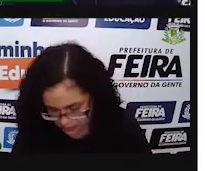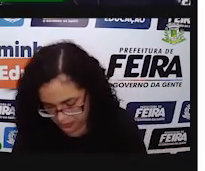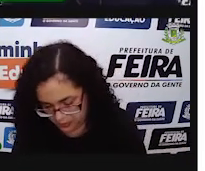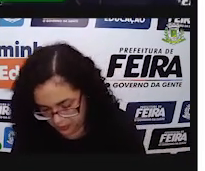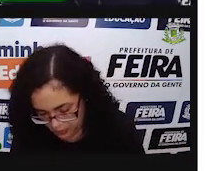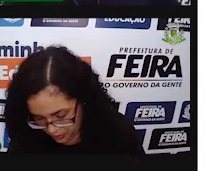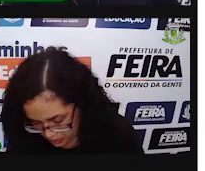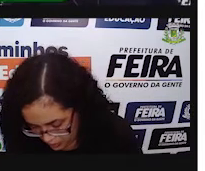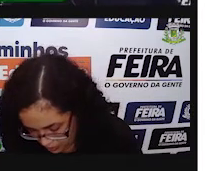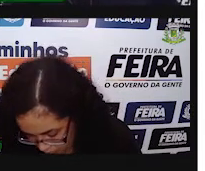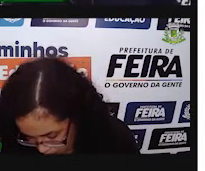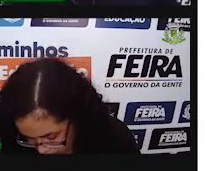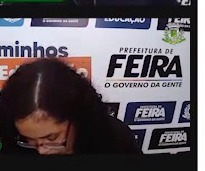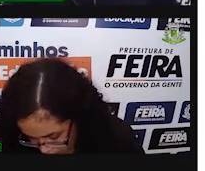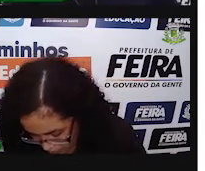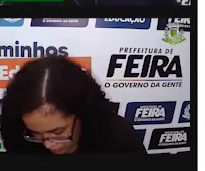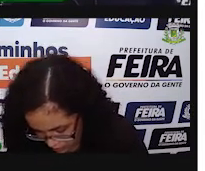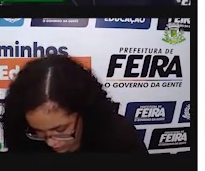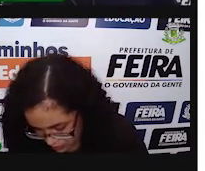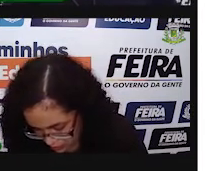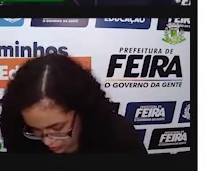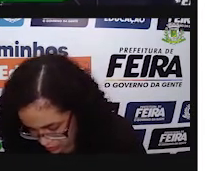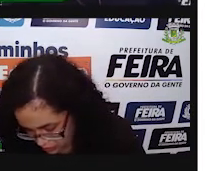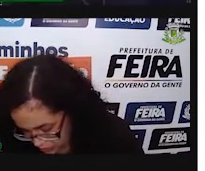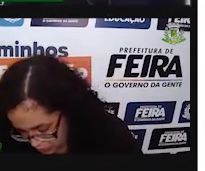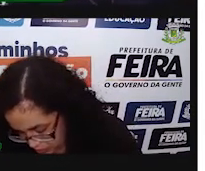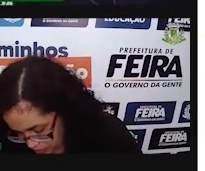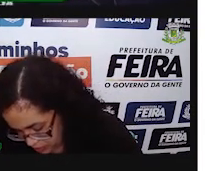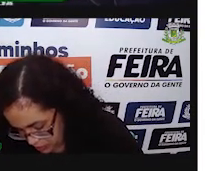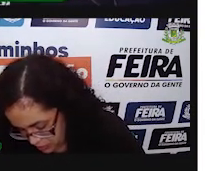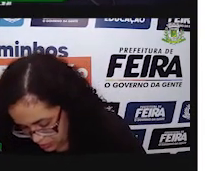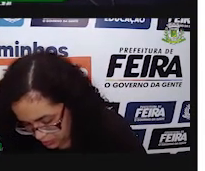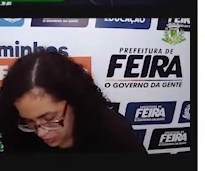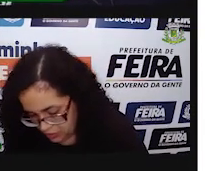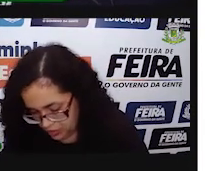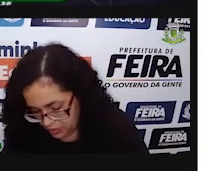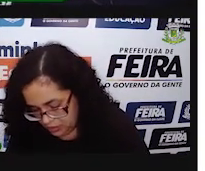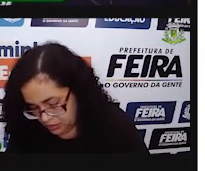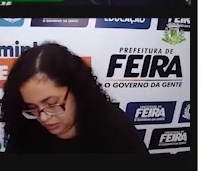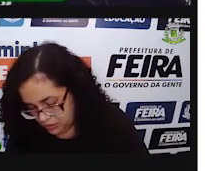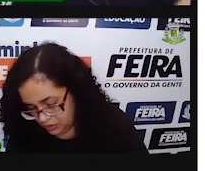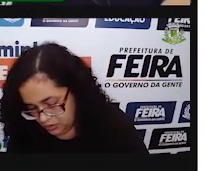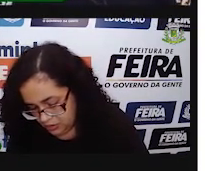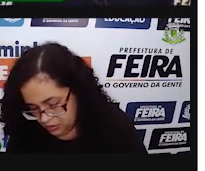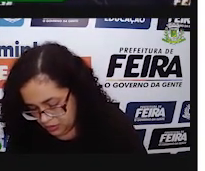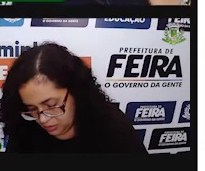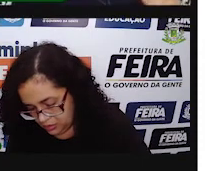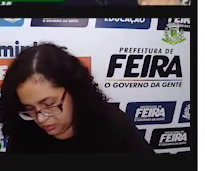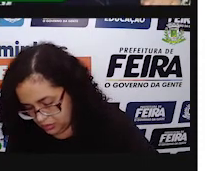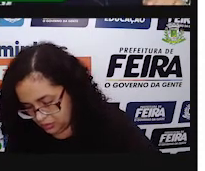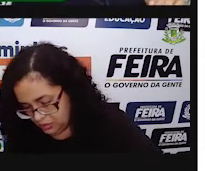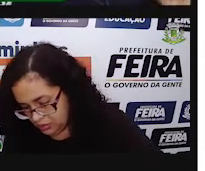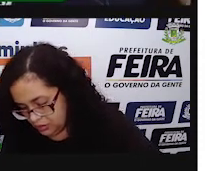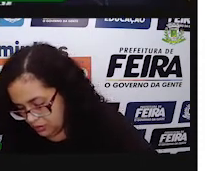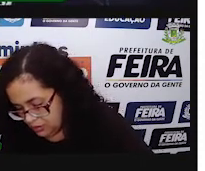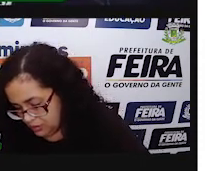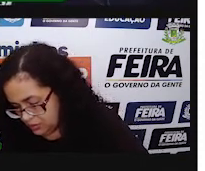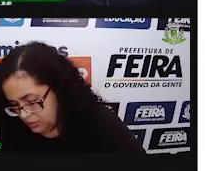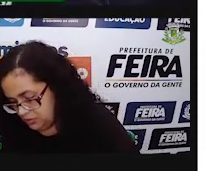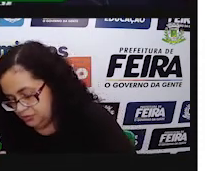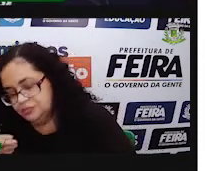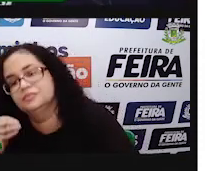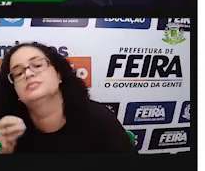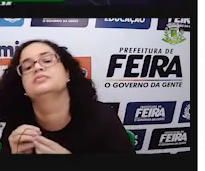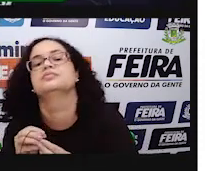Eu fiz com três meses, mas a gente poderia ter feito com todos aqueles 12 meses, ou poderia ser